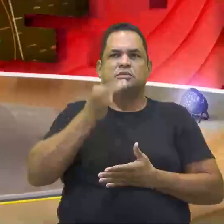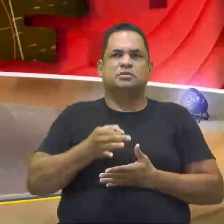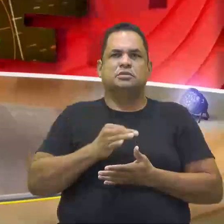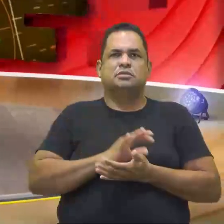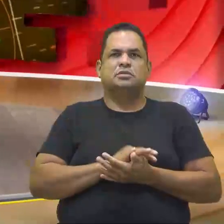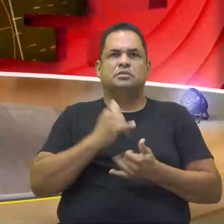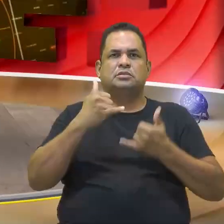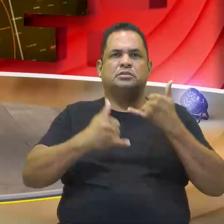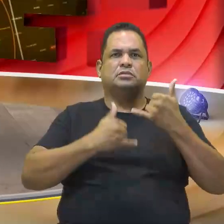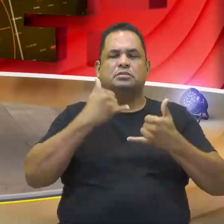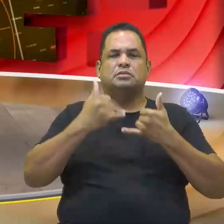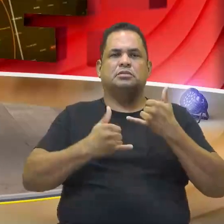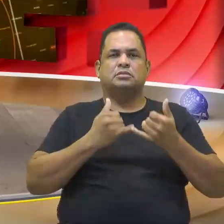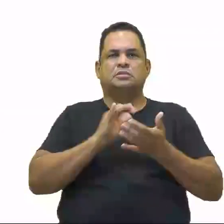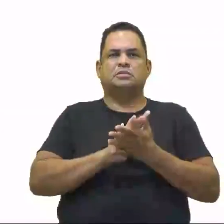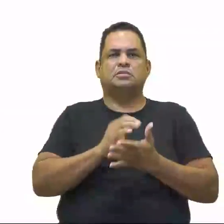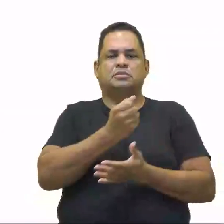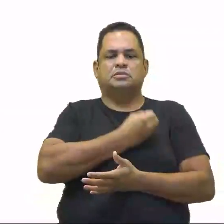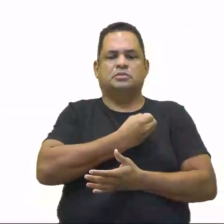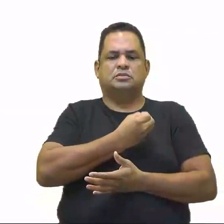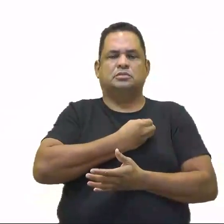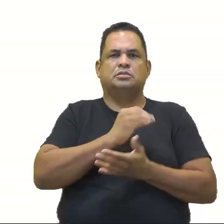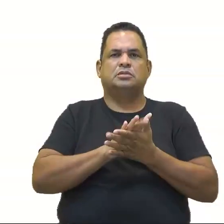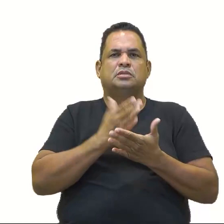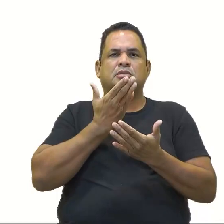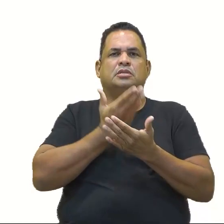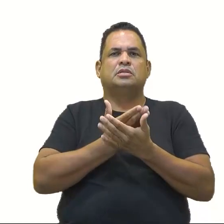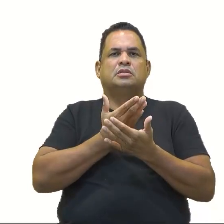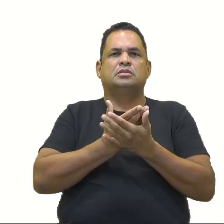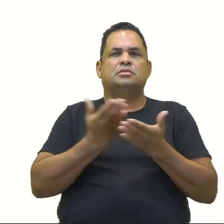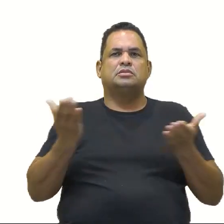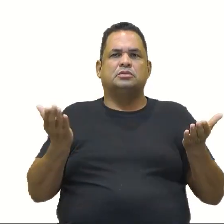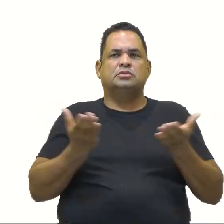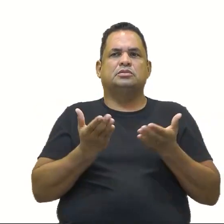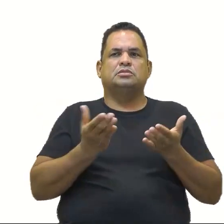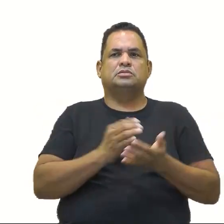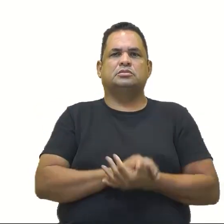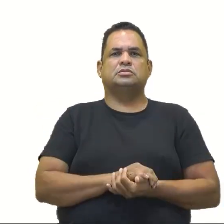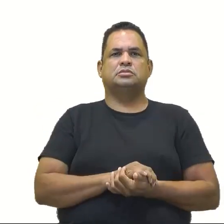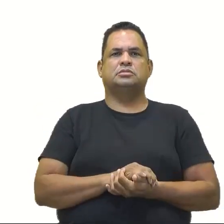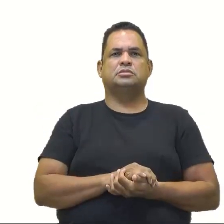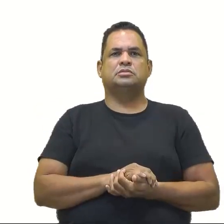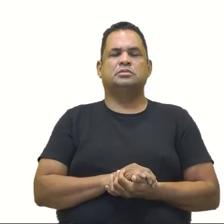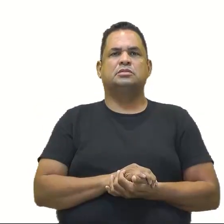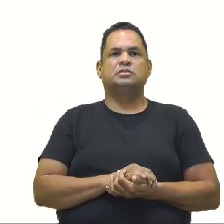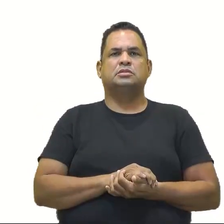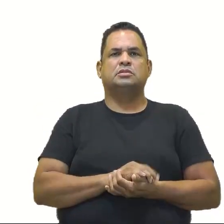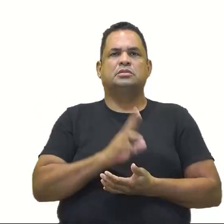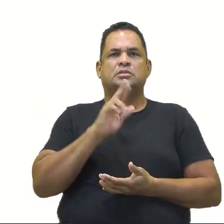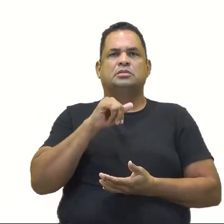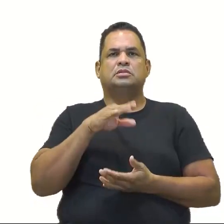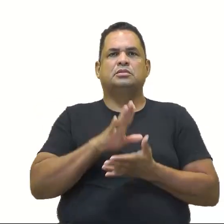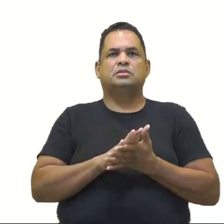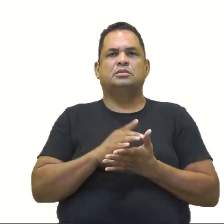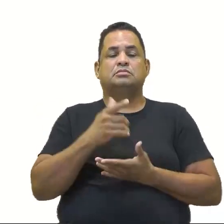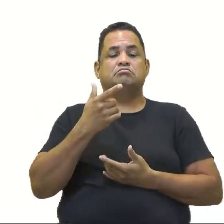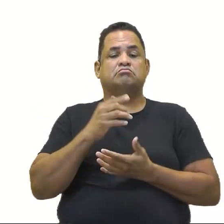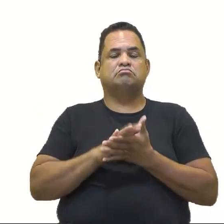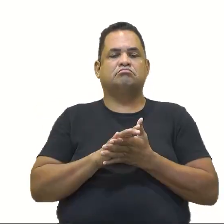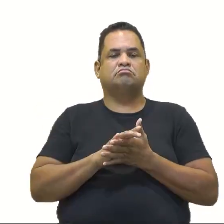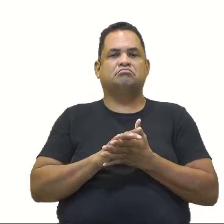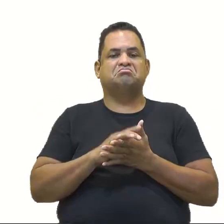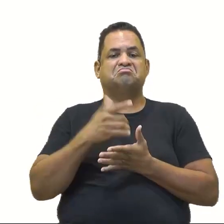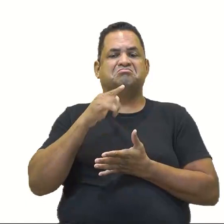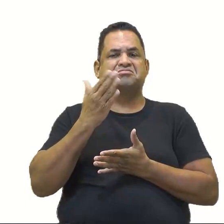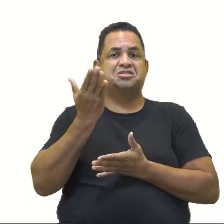brincando com os números da aula de hoje. Olha que legal. A pergunta era... Nelson tinha 40